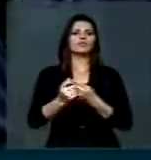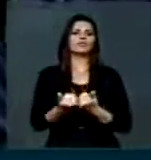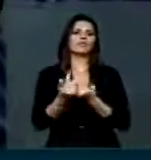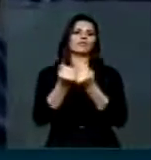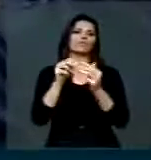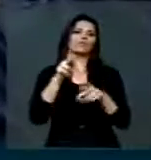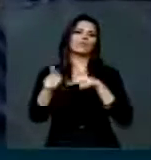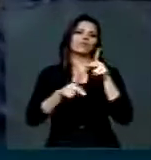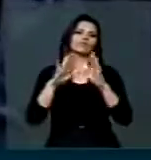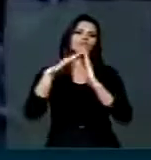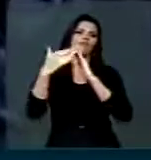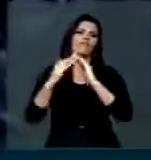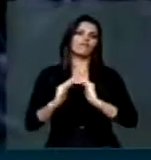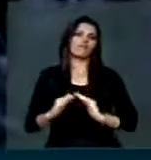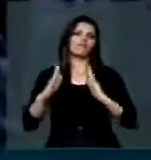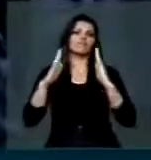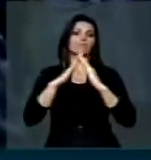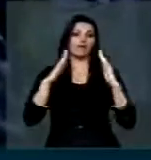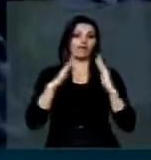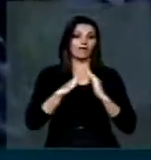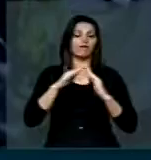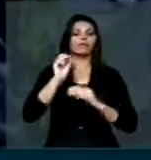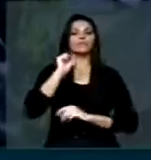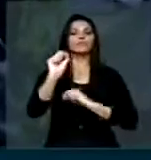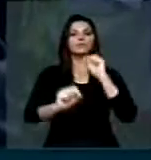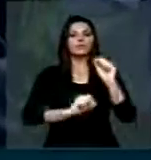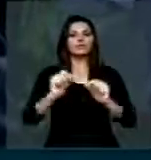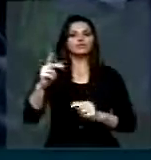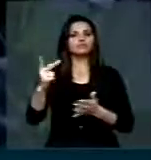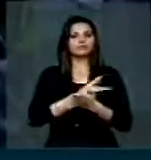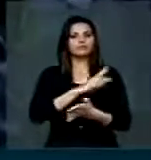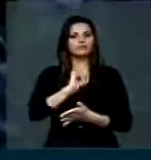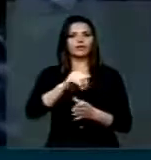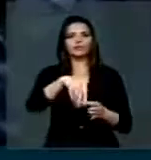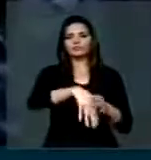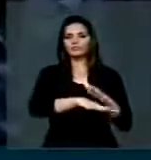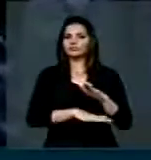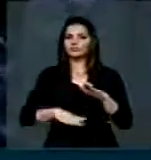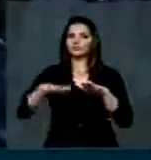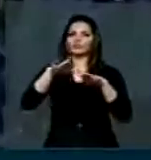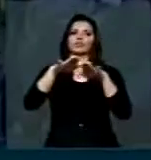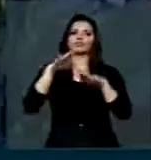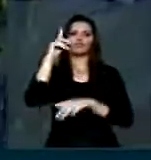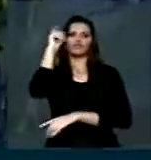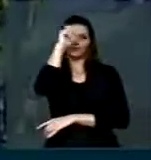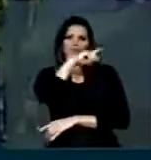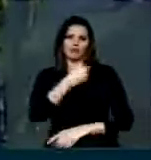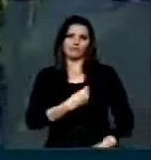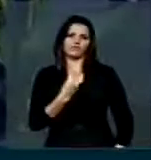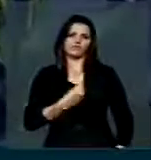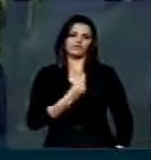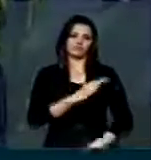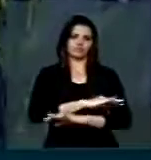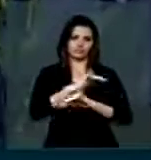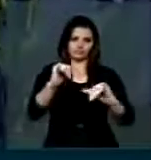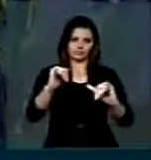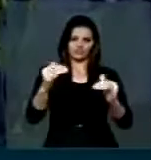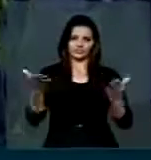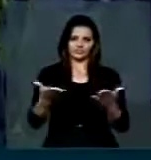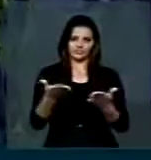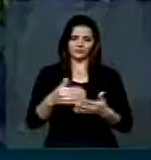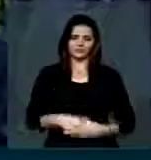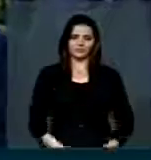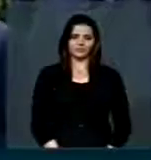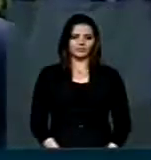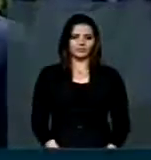estas populações é exatamente o que as tirará das dificuldades que enfrentam. Registro nesta casa este